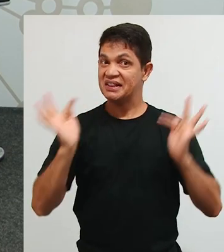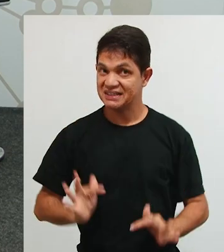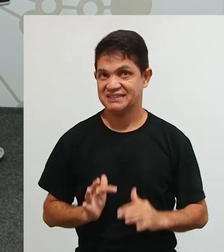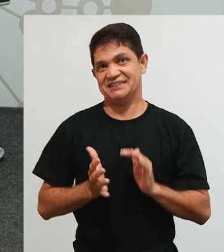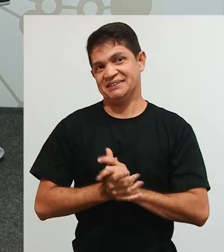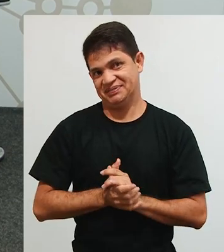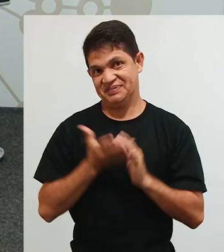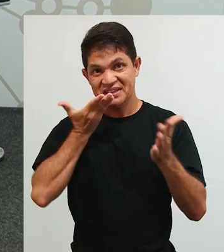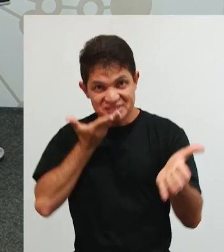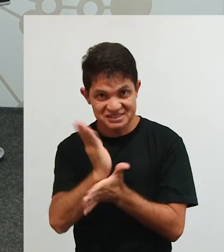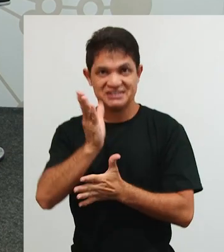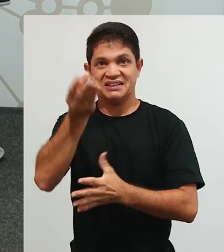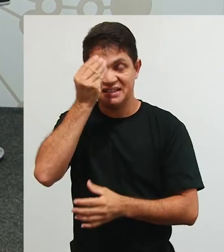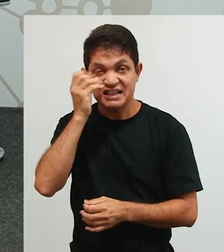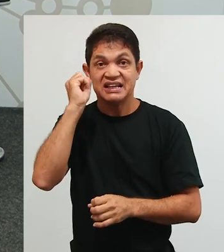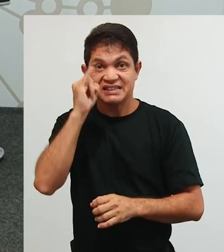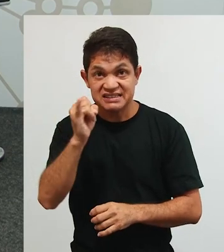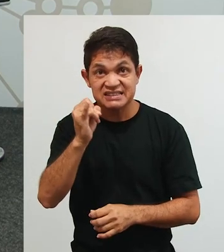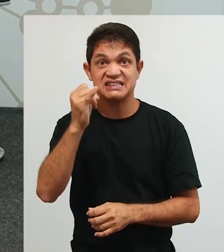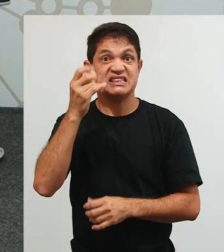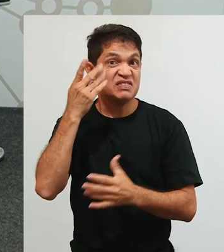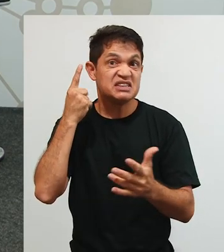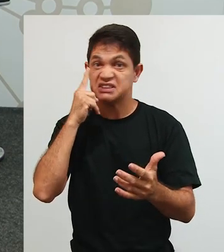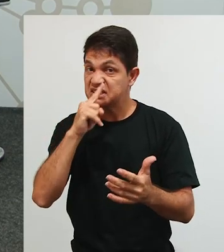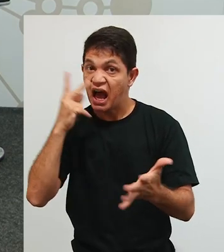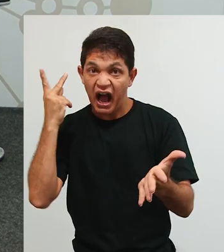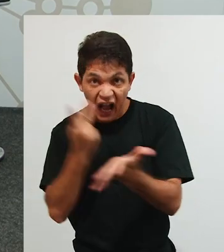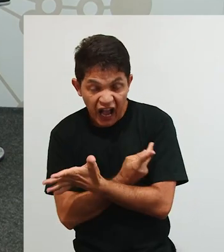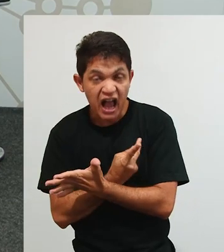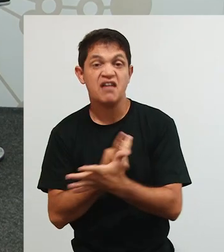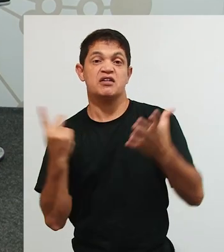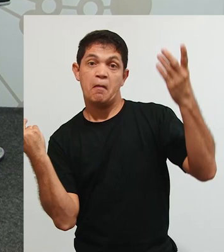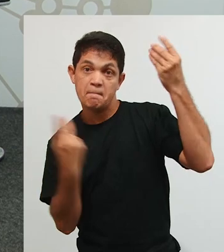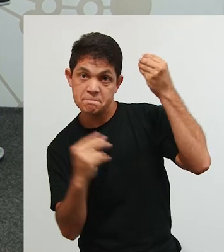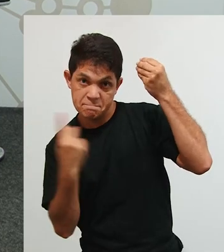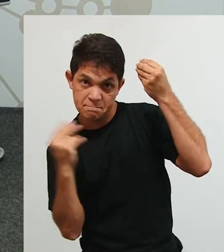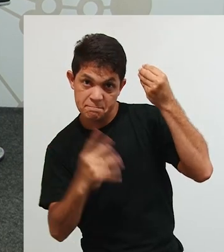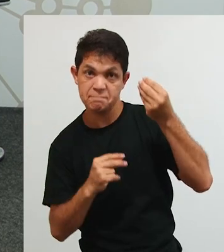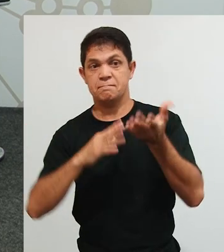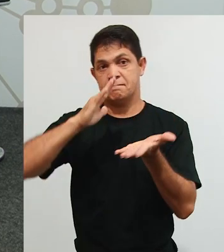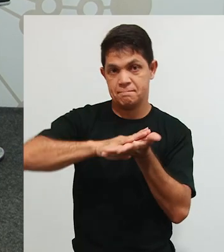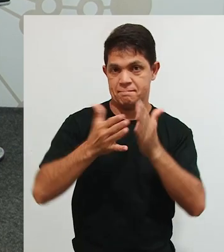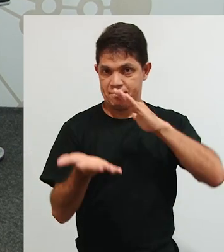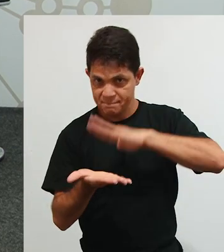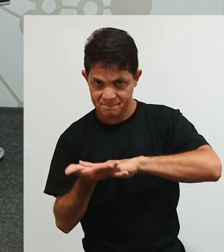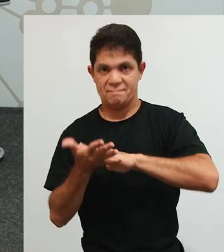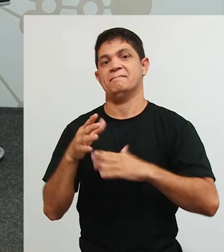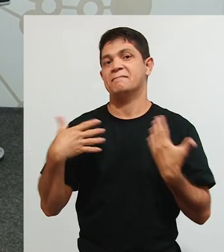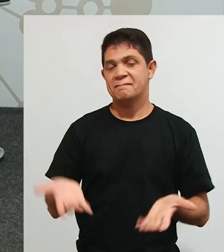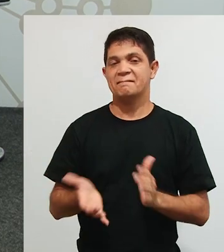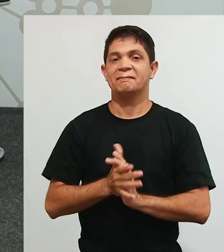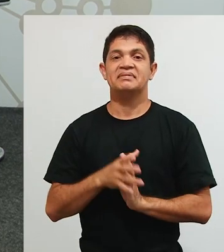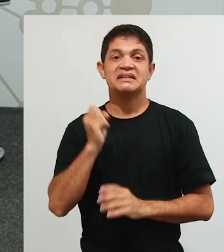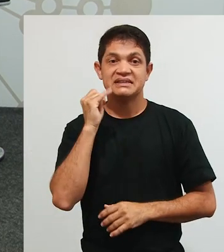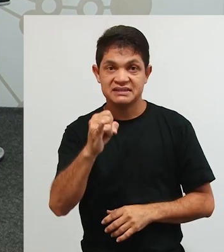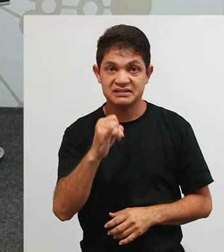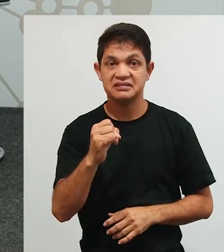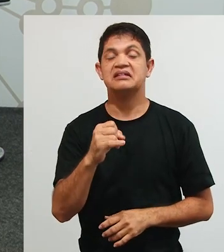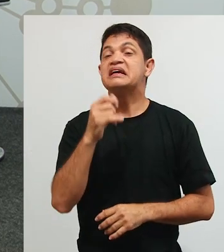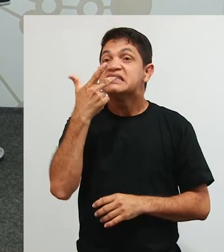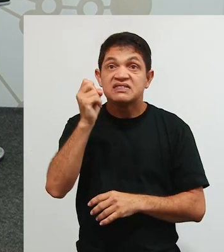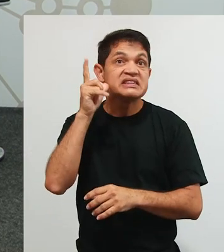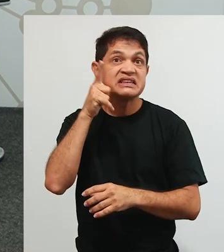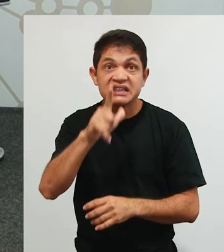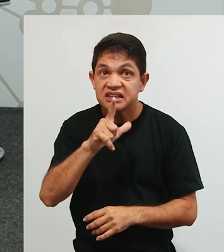errar, você apanha. A palmada, a famosa palmada. Então, se você errar, você apanha. Se